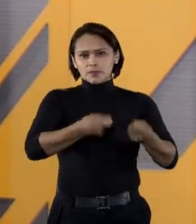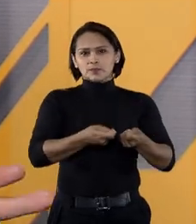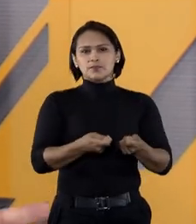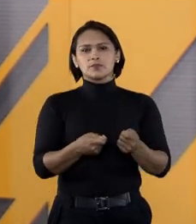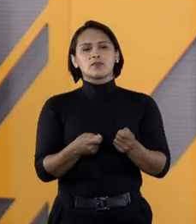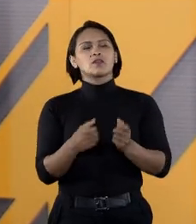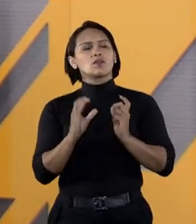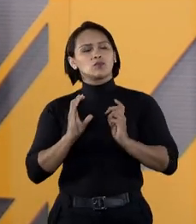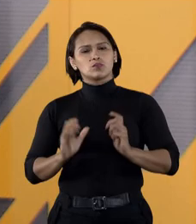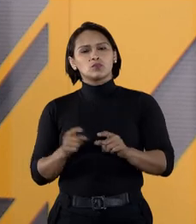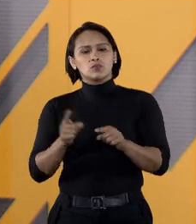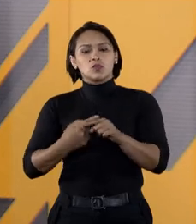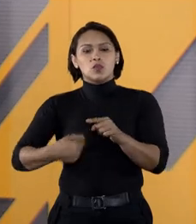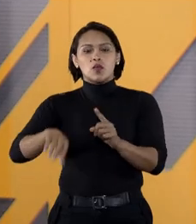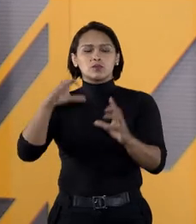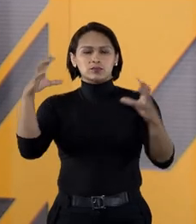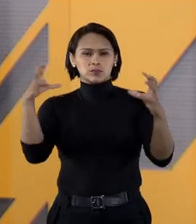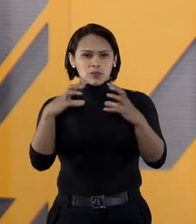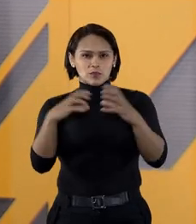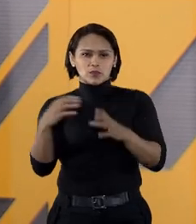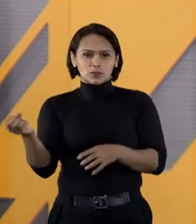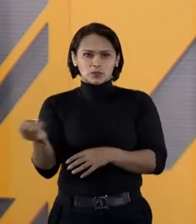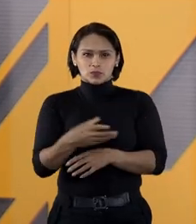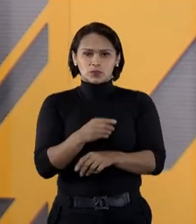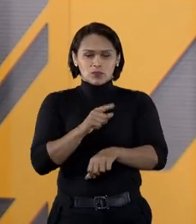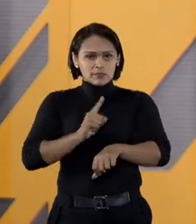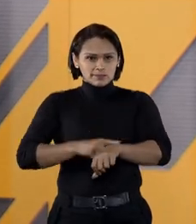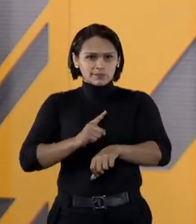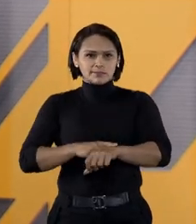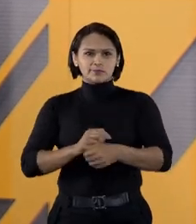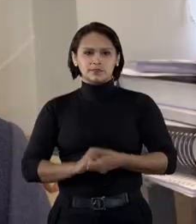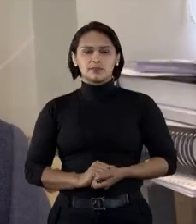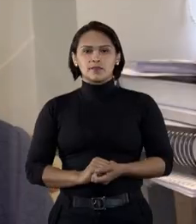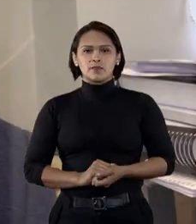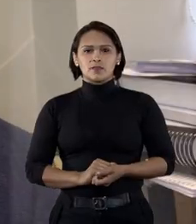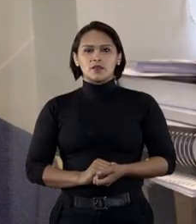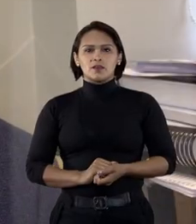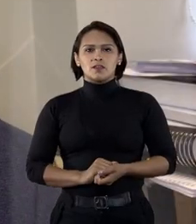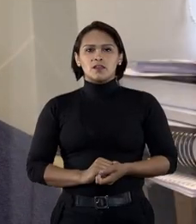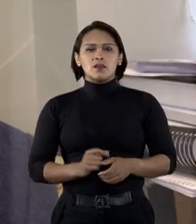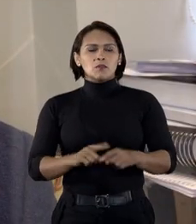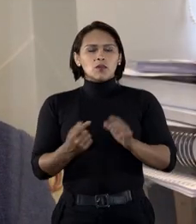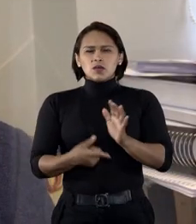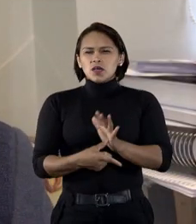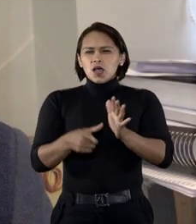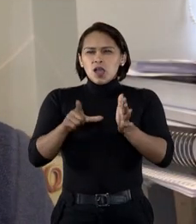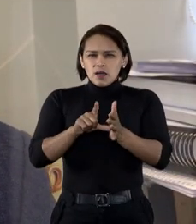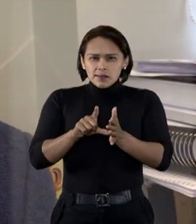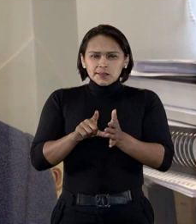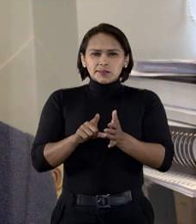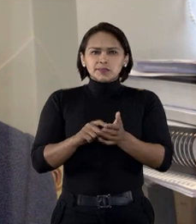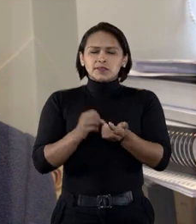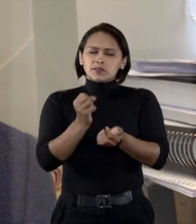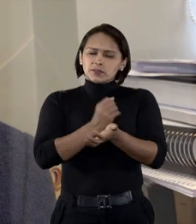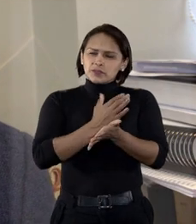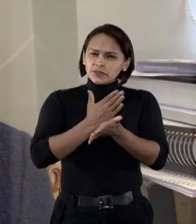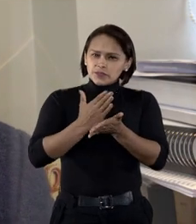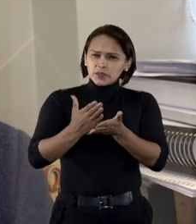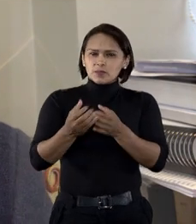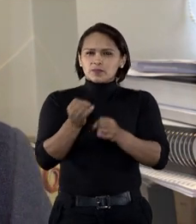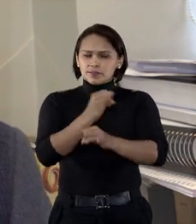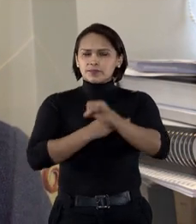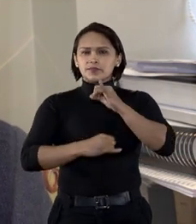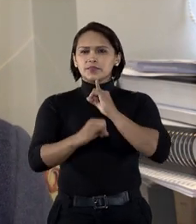Consumidor às relações e aos conflitos dos novos tempos. Mesmo antes da edição do marco civil da